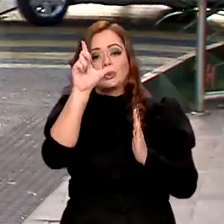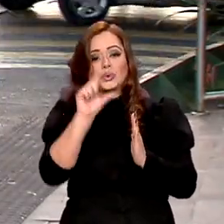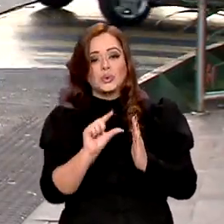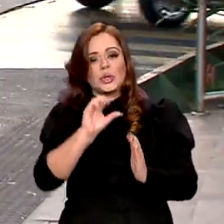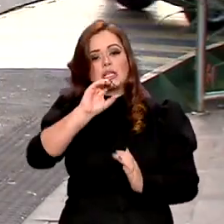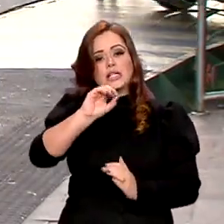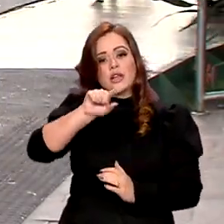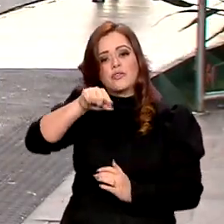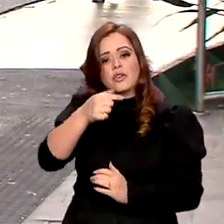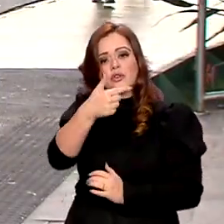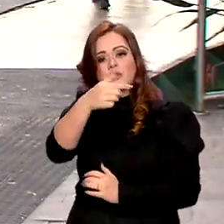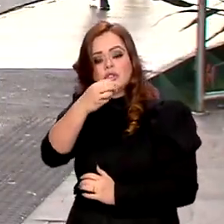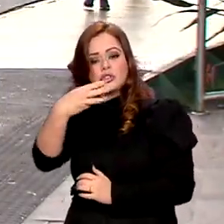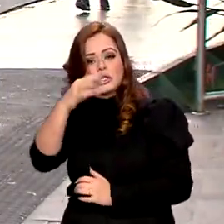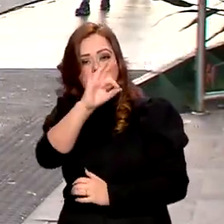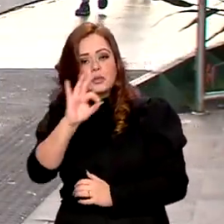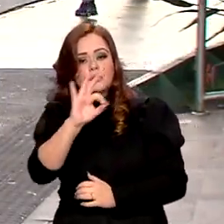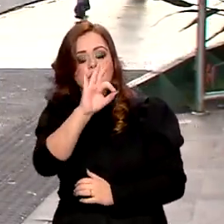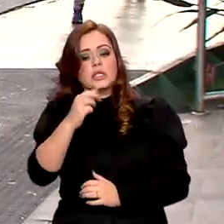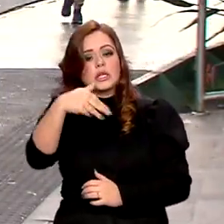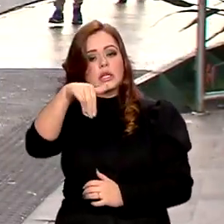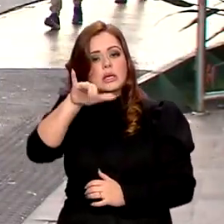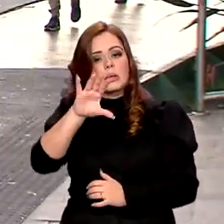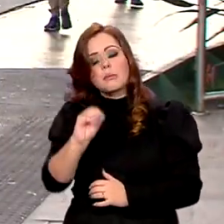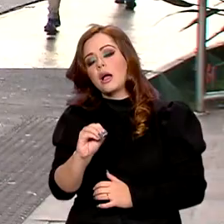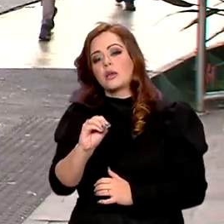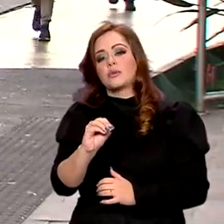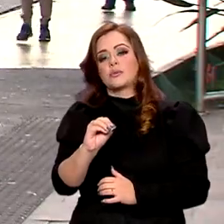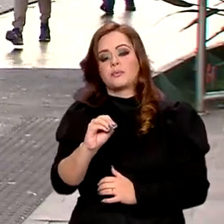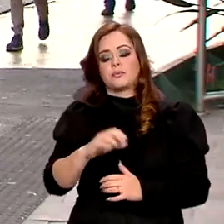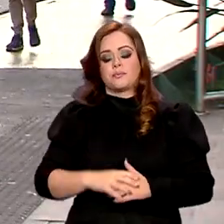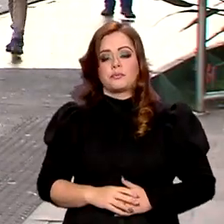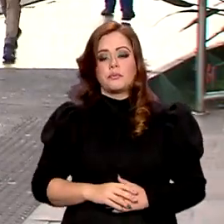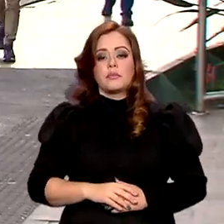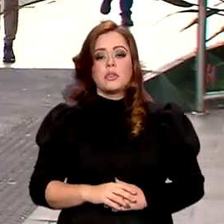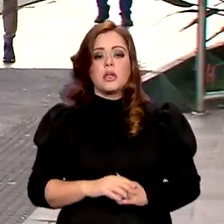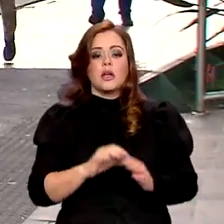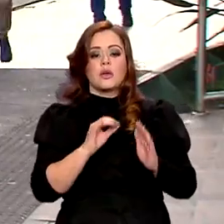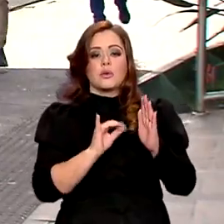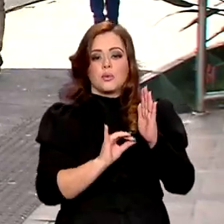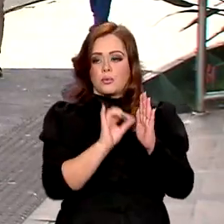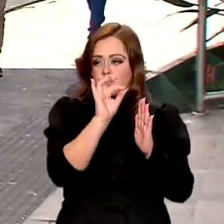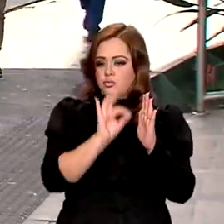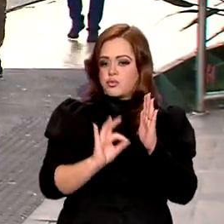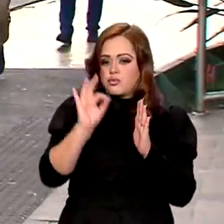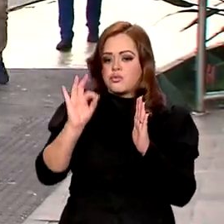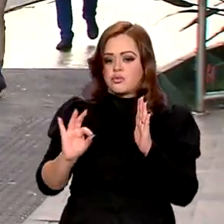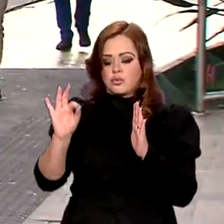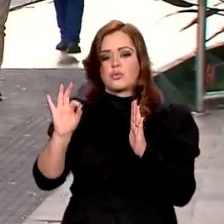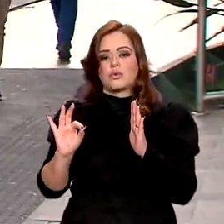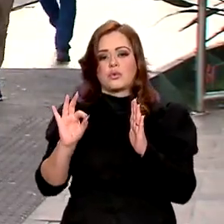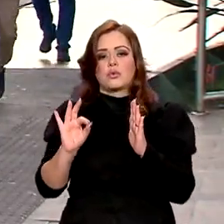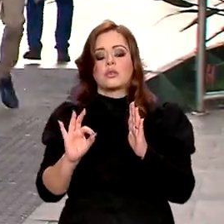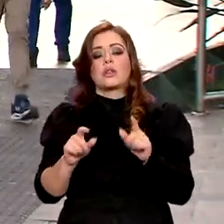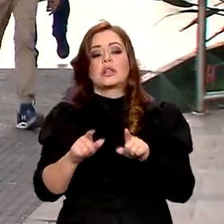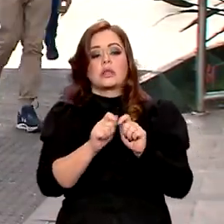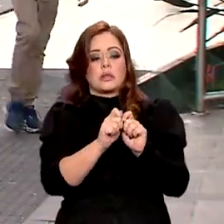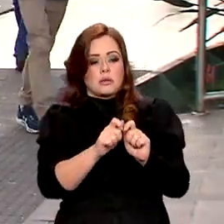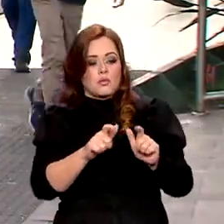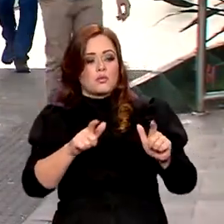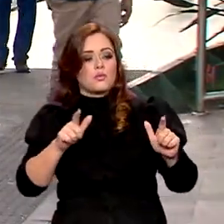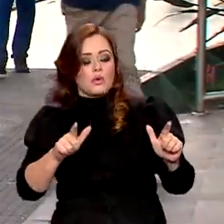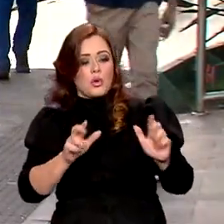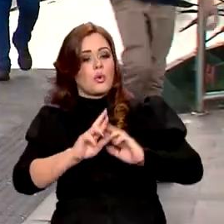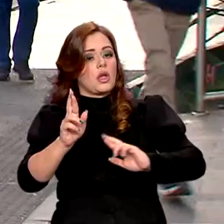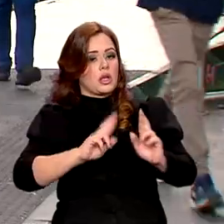0,23% em maio, segundo o IPCA, o índice nacional de preços ao consumidor amplo. O